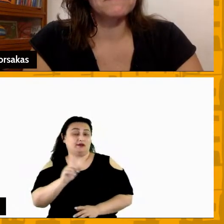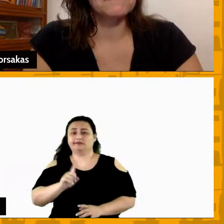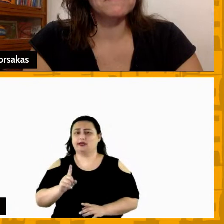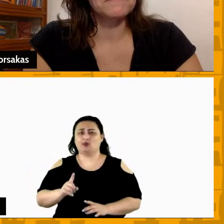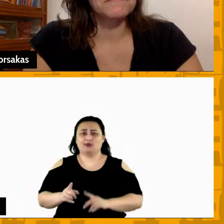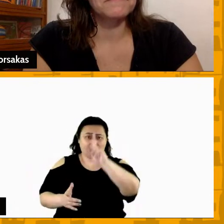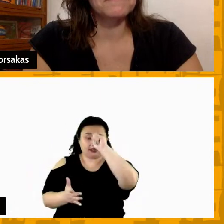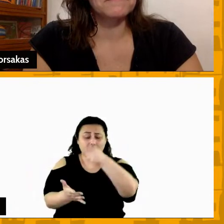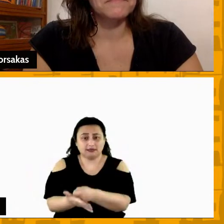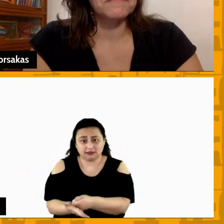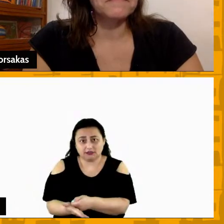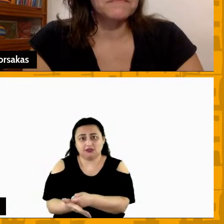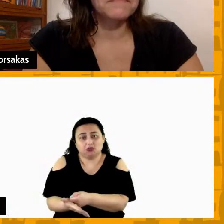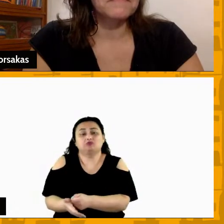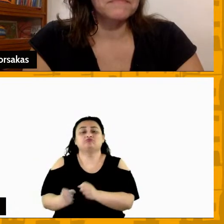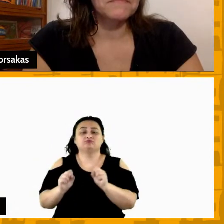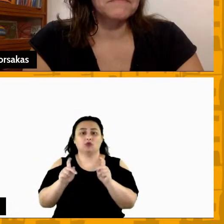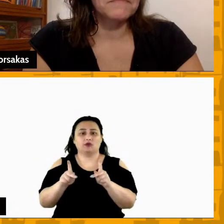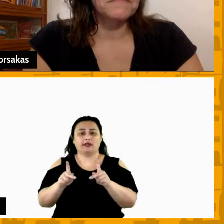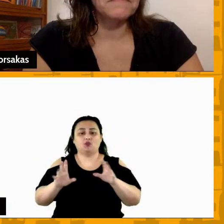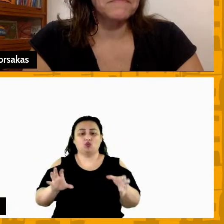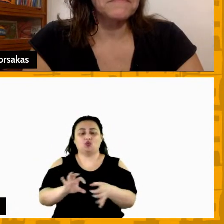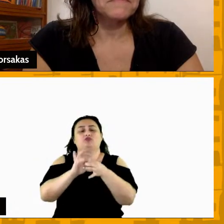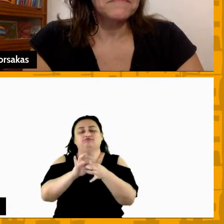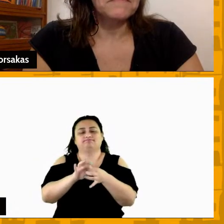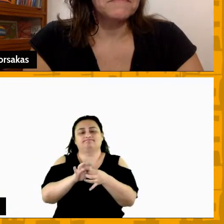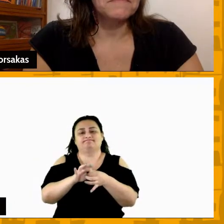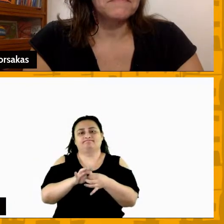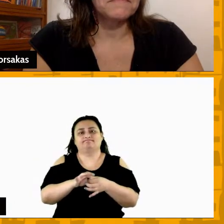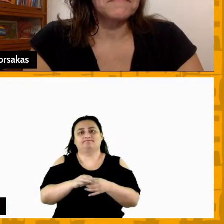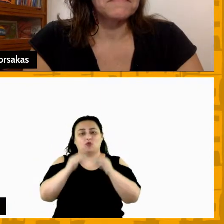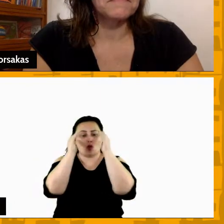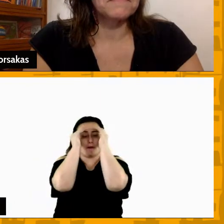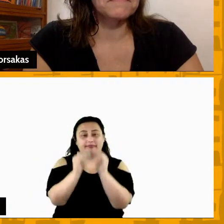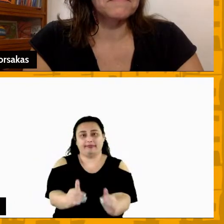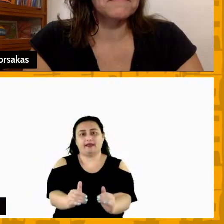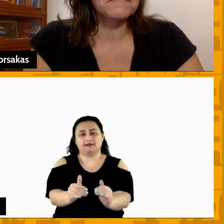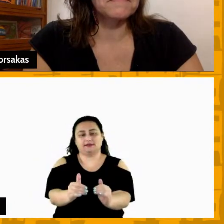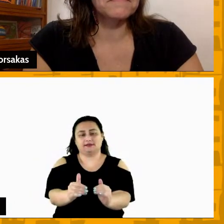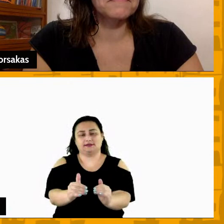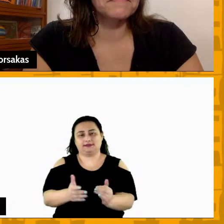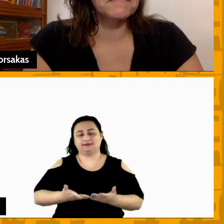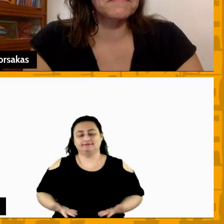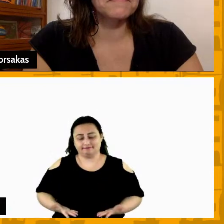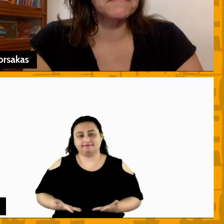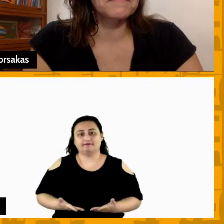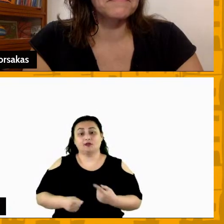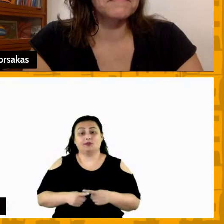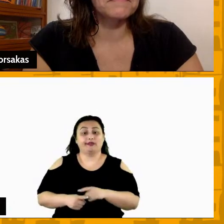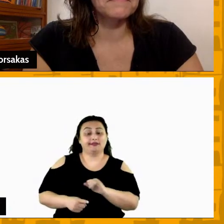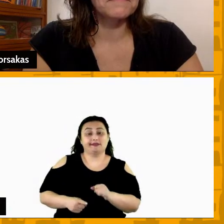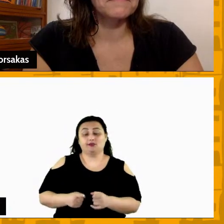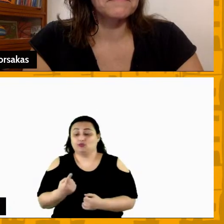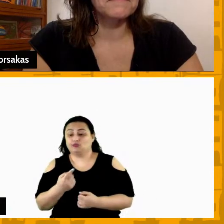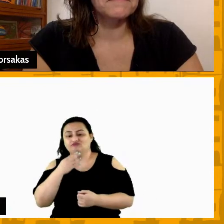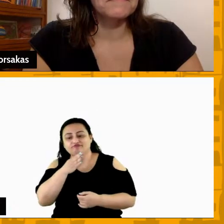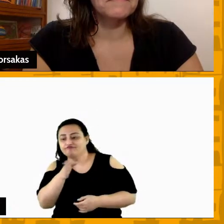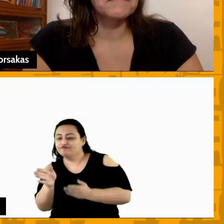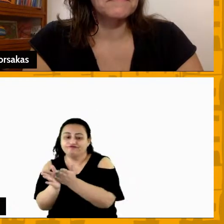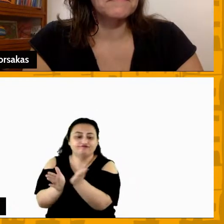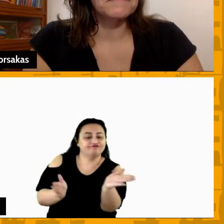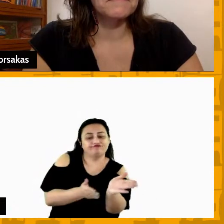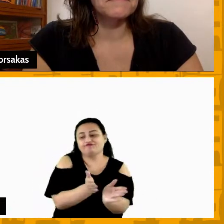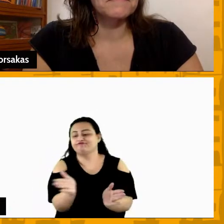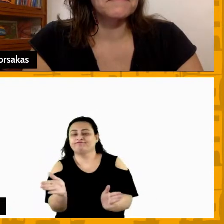que foi decidido ali interno para fora porque aí sim pode resultar em caminhos diferentes em opiniões diferentes